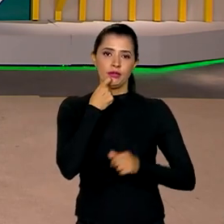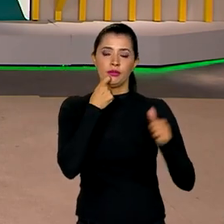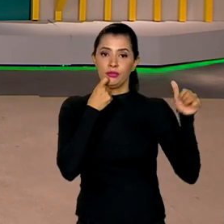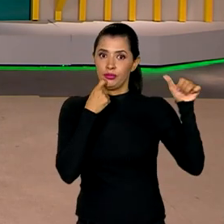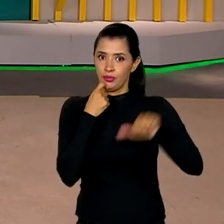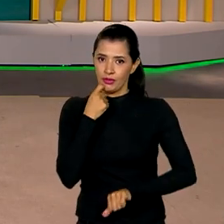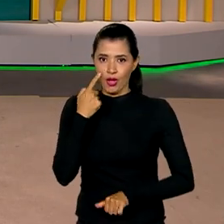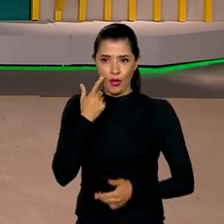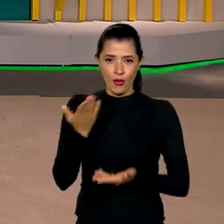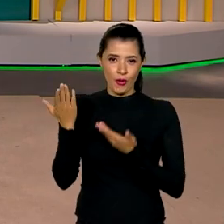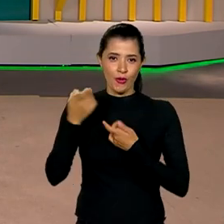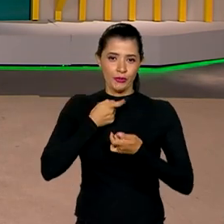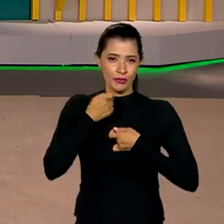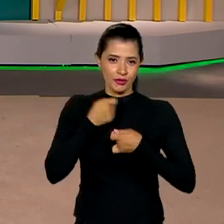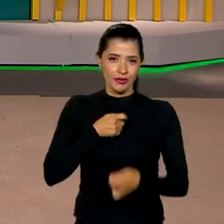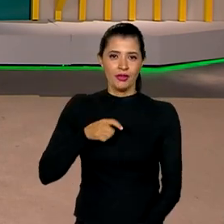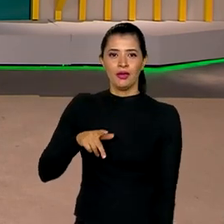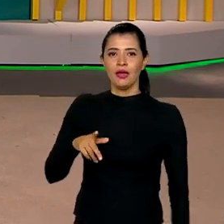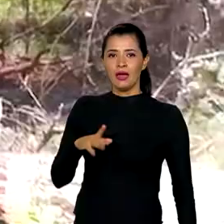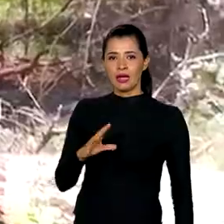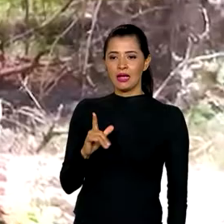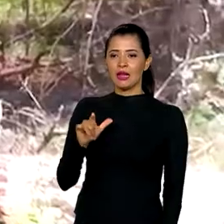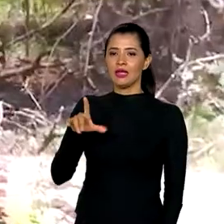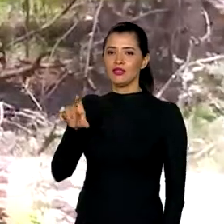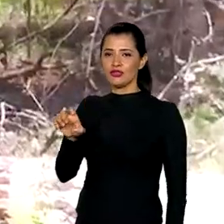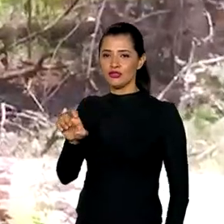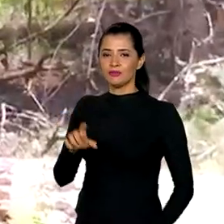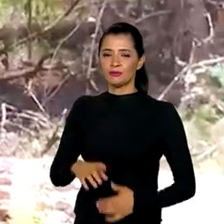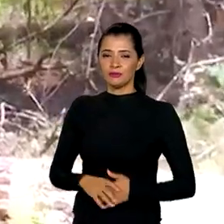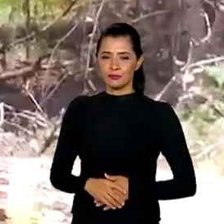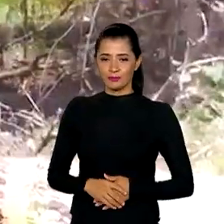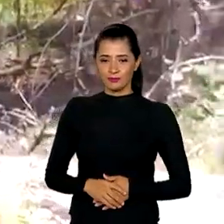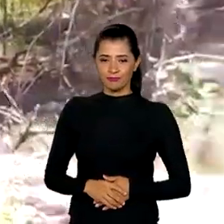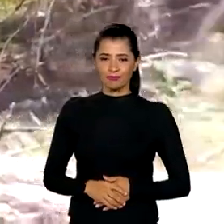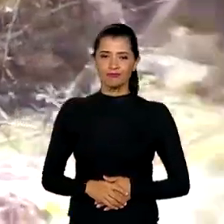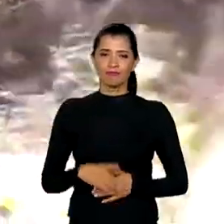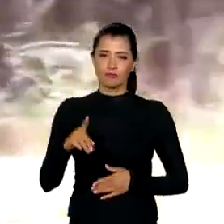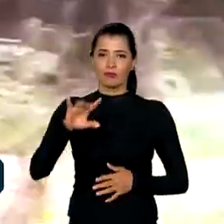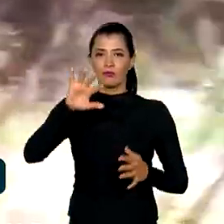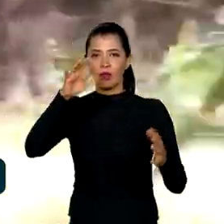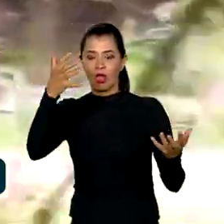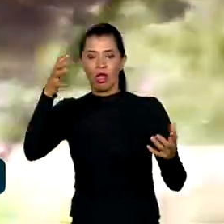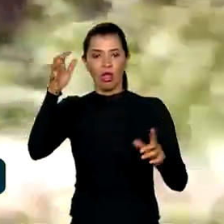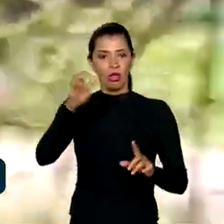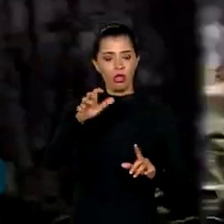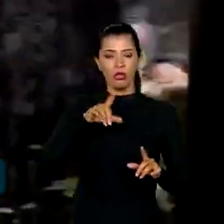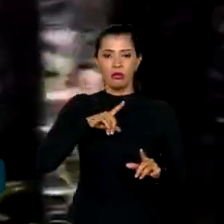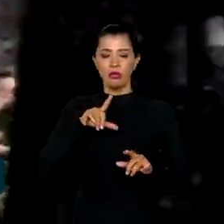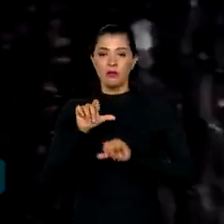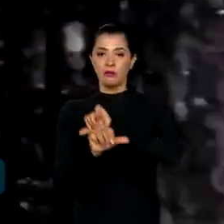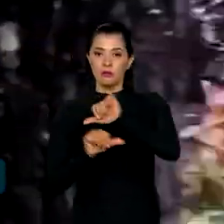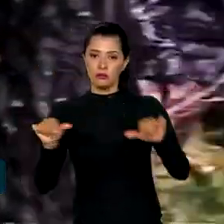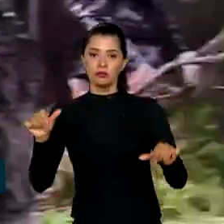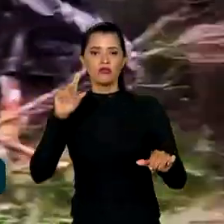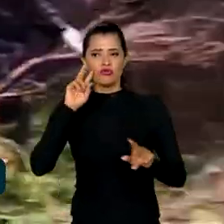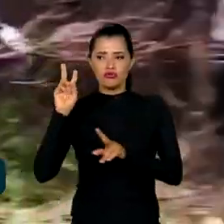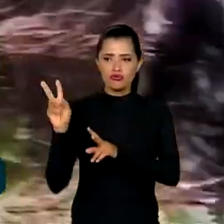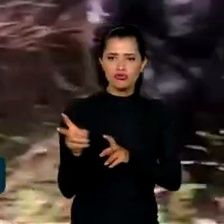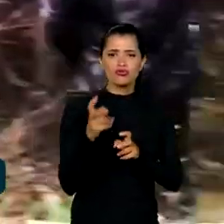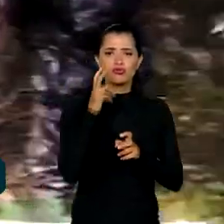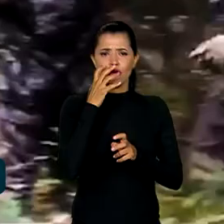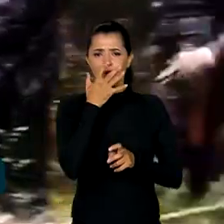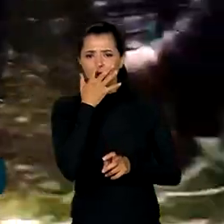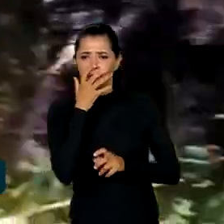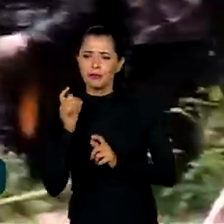-feira. Confira na reportagem de Cleide Lopes. Os efeitos das mudanças climáticas já são perceptíveis